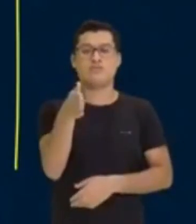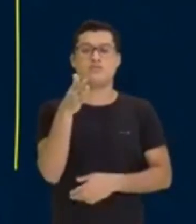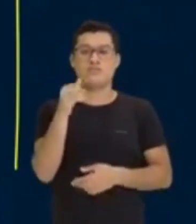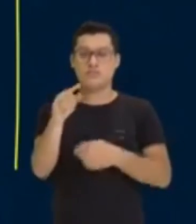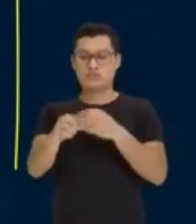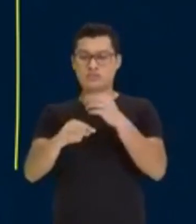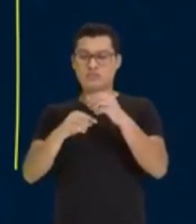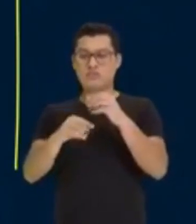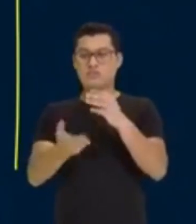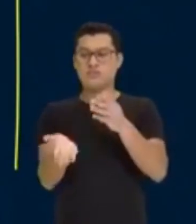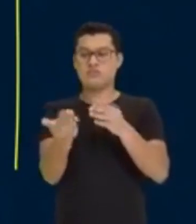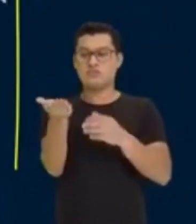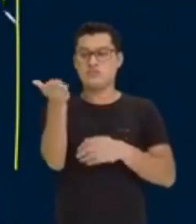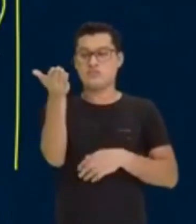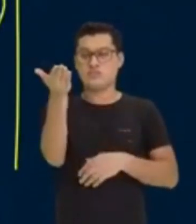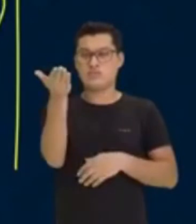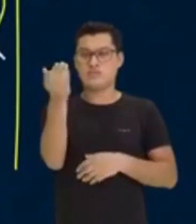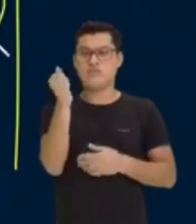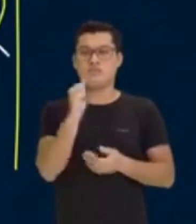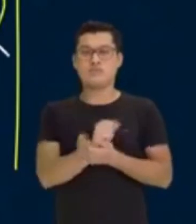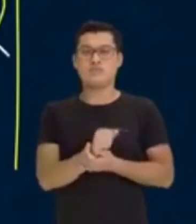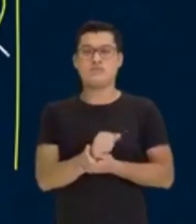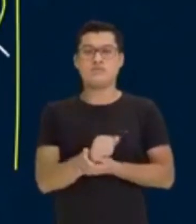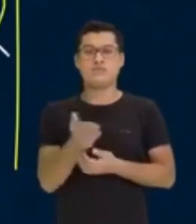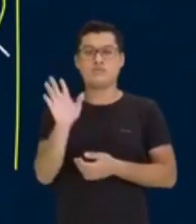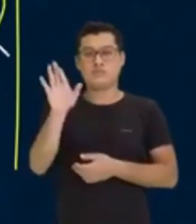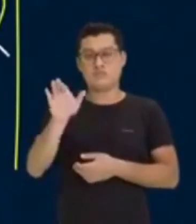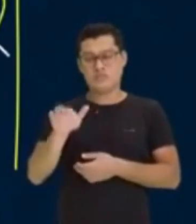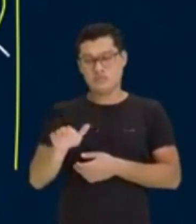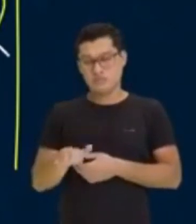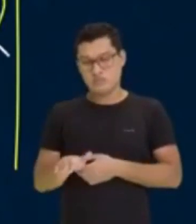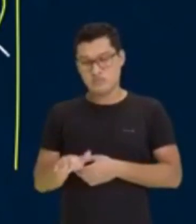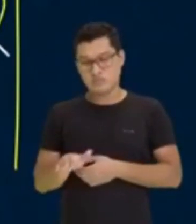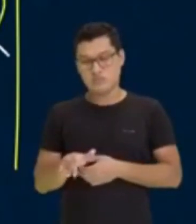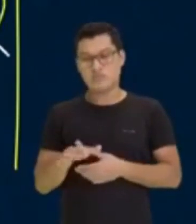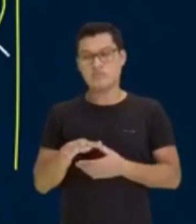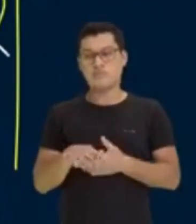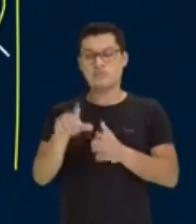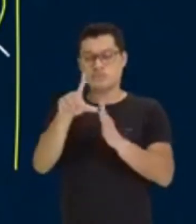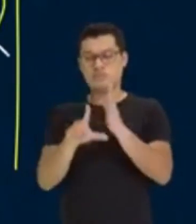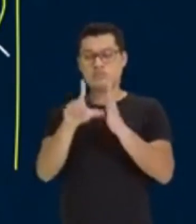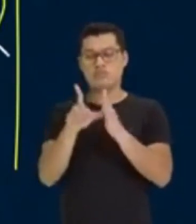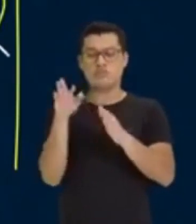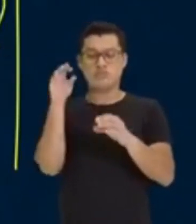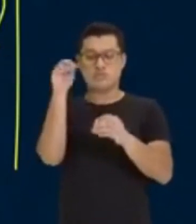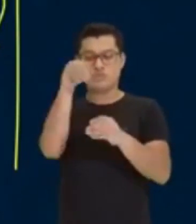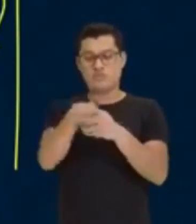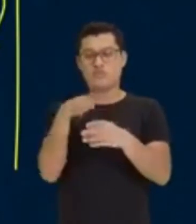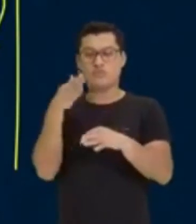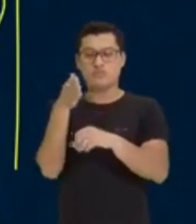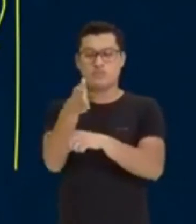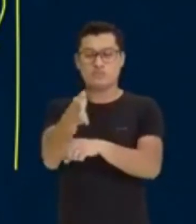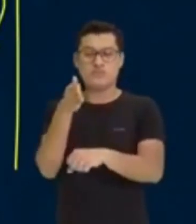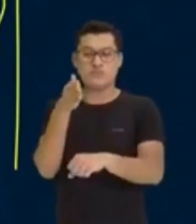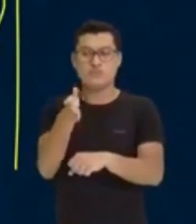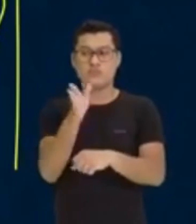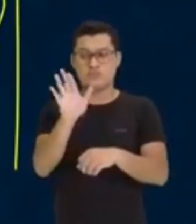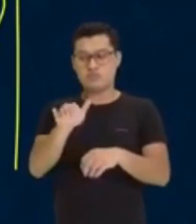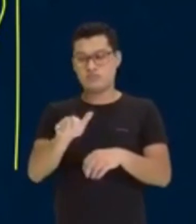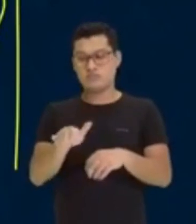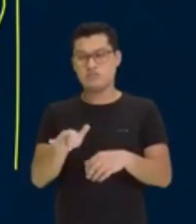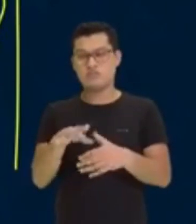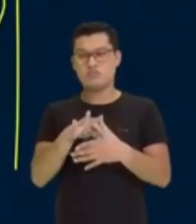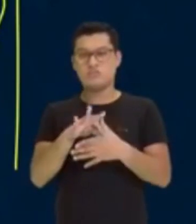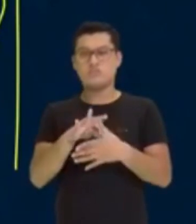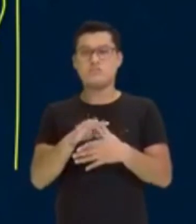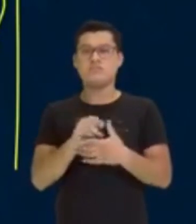o biodiesel... Tá, desculpa. Se aqui o biodiesel vai diminuir, a banha diminui. Você colocaria direto, olha. Pra diminuir, tinha que